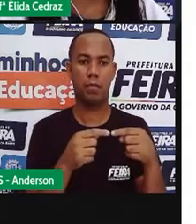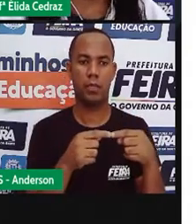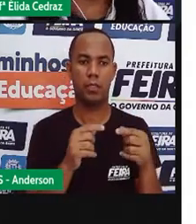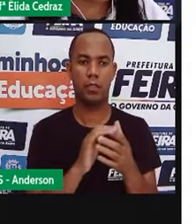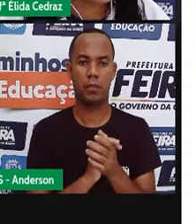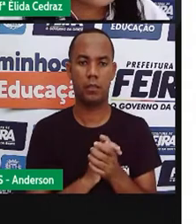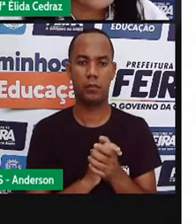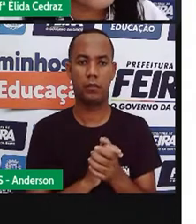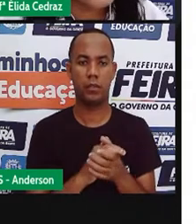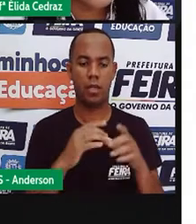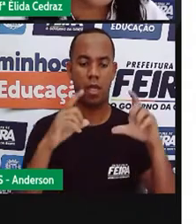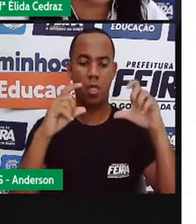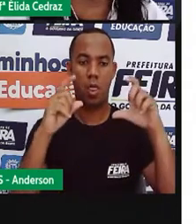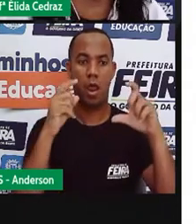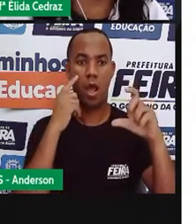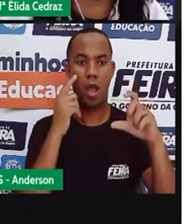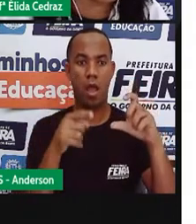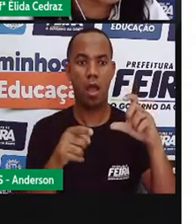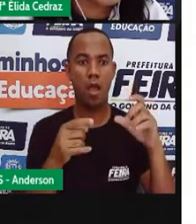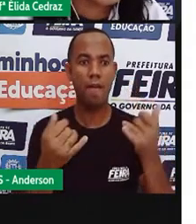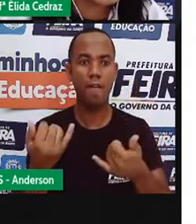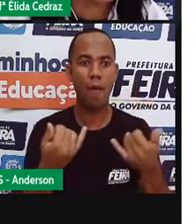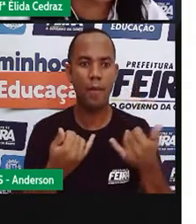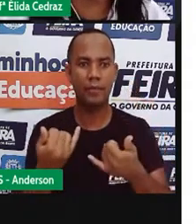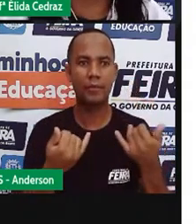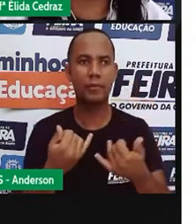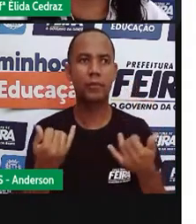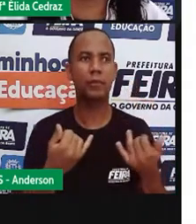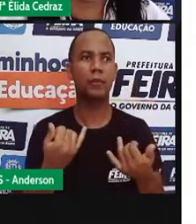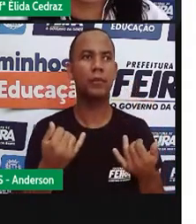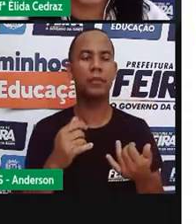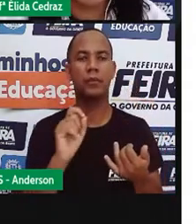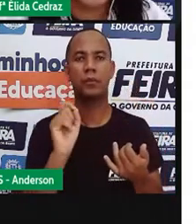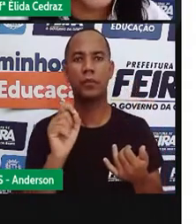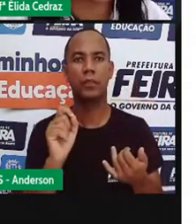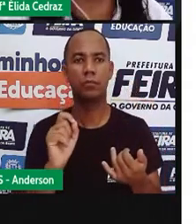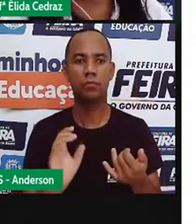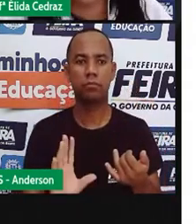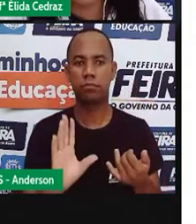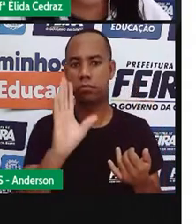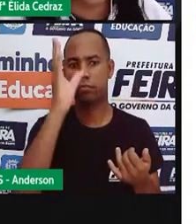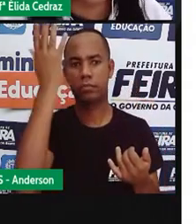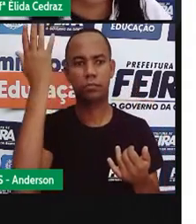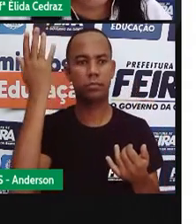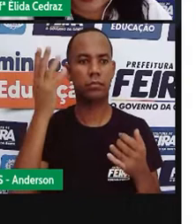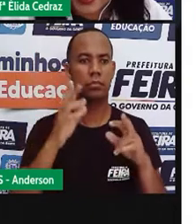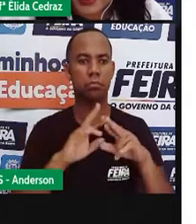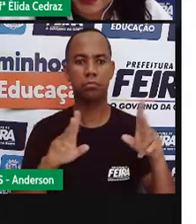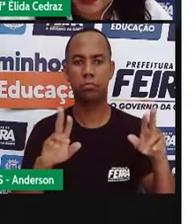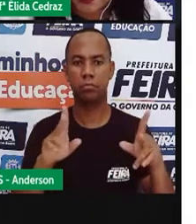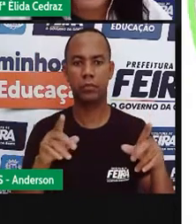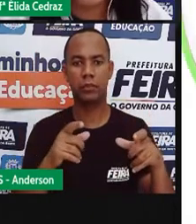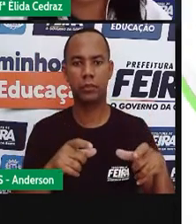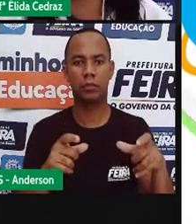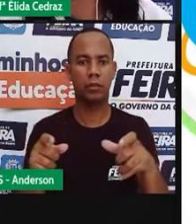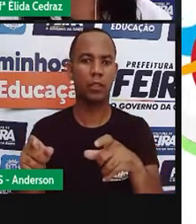a notícia, a informação que vai ser divulgada de diferentes formas.